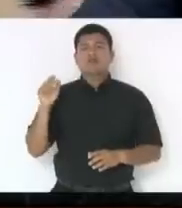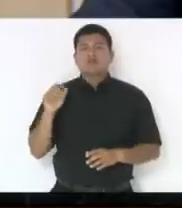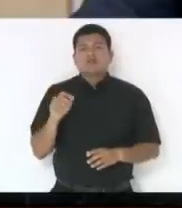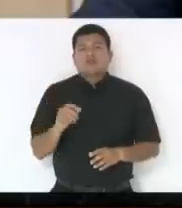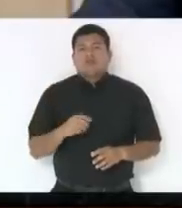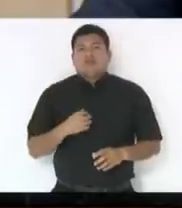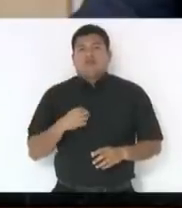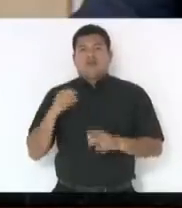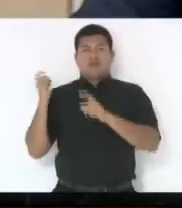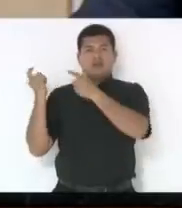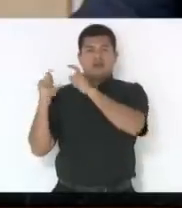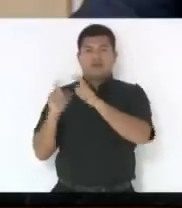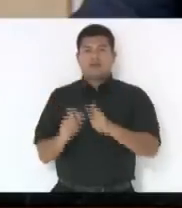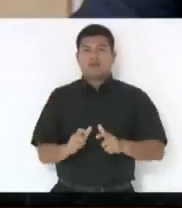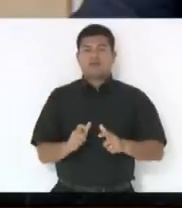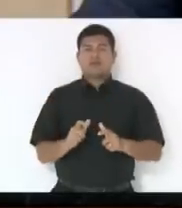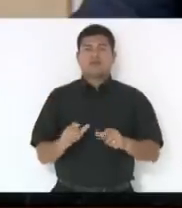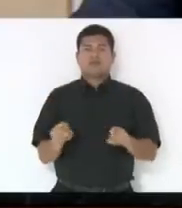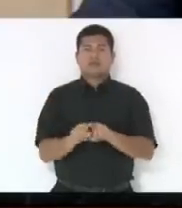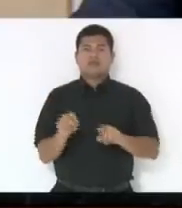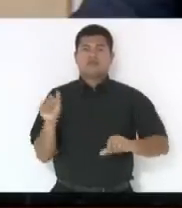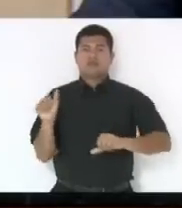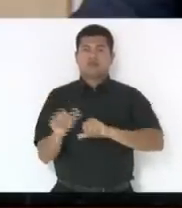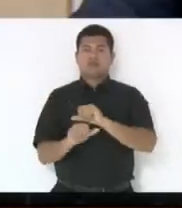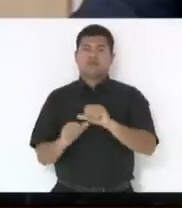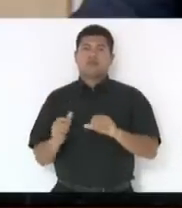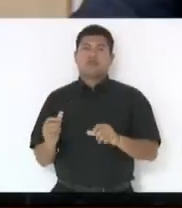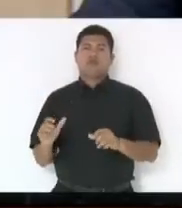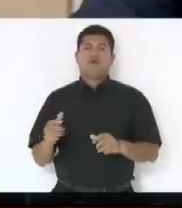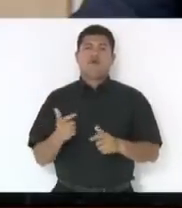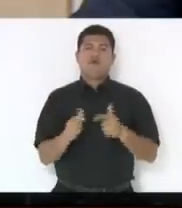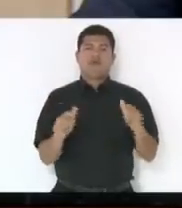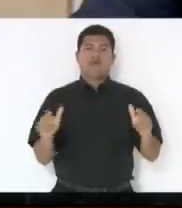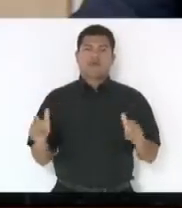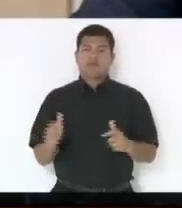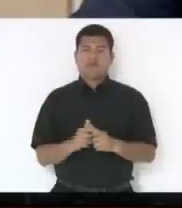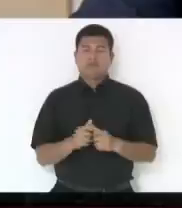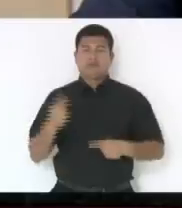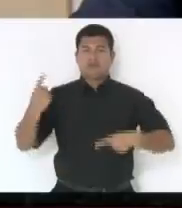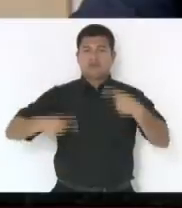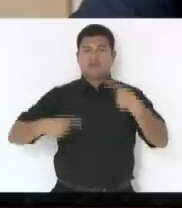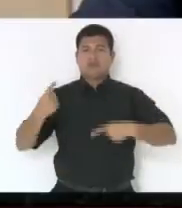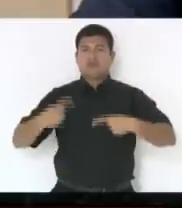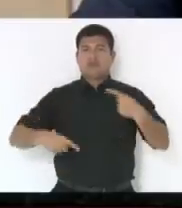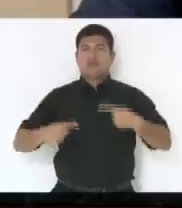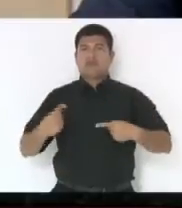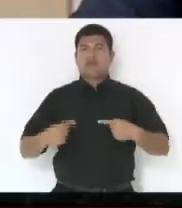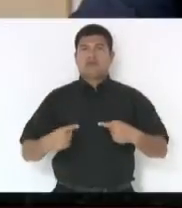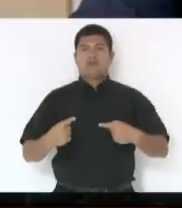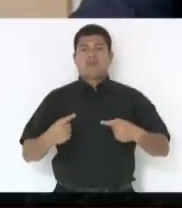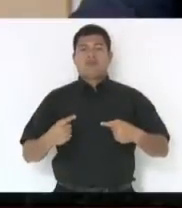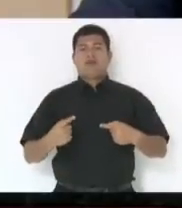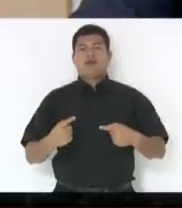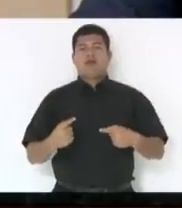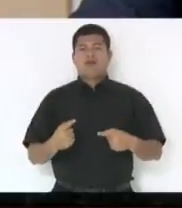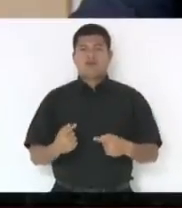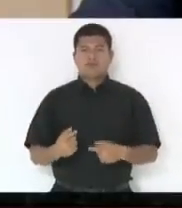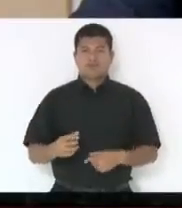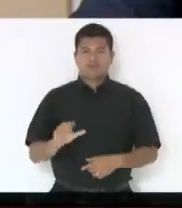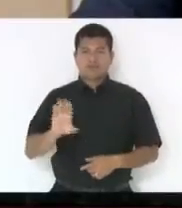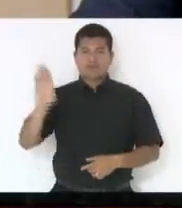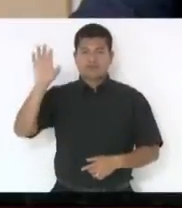e adota outras providências para debater o assunto. deputado Fernando Coruja, com a palavra.